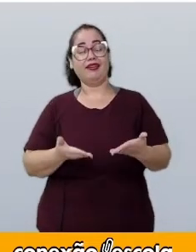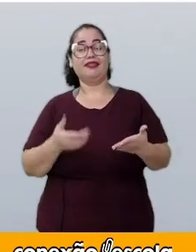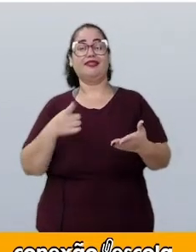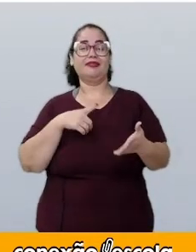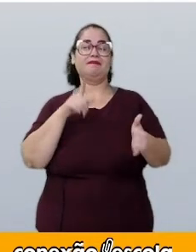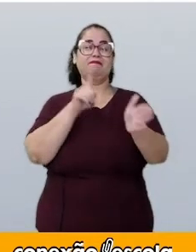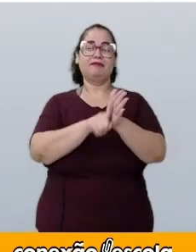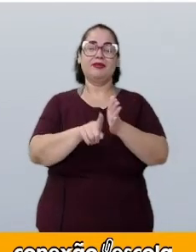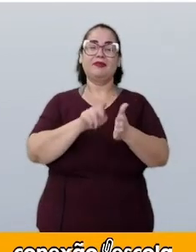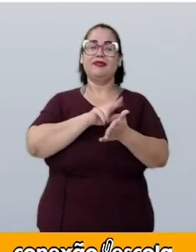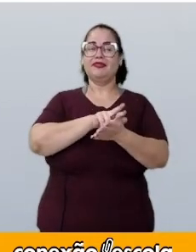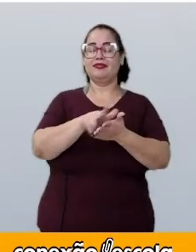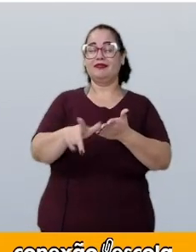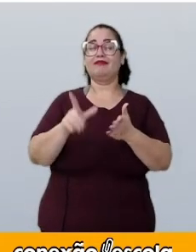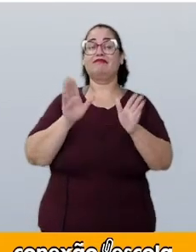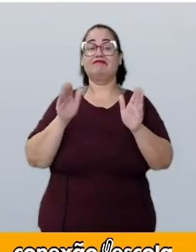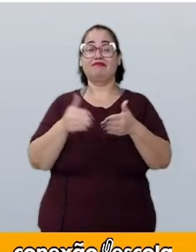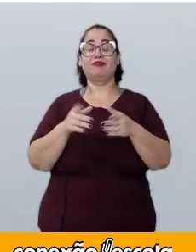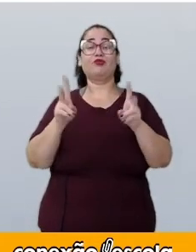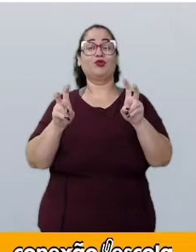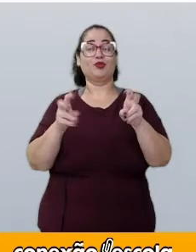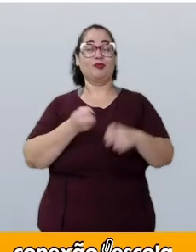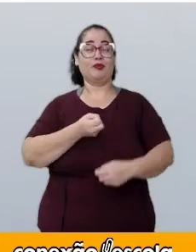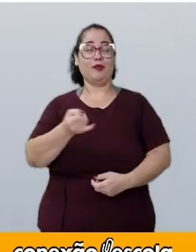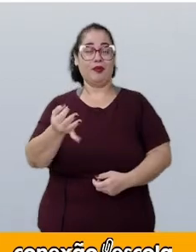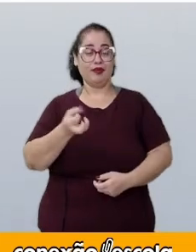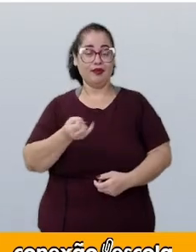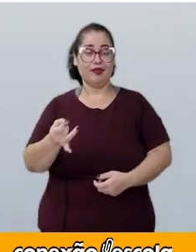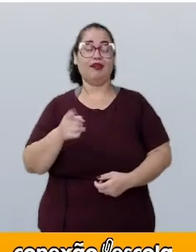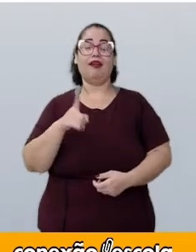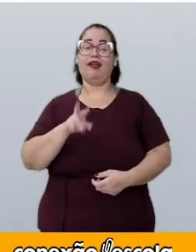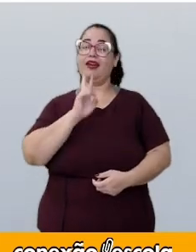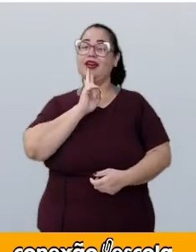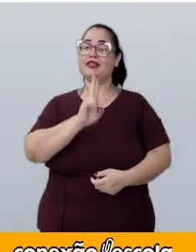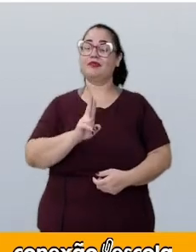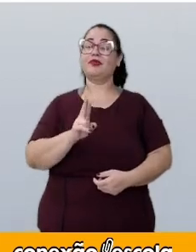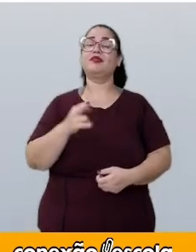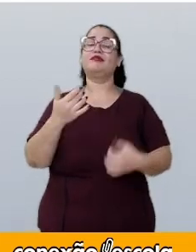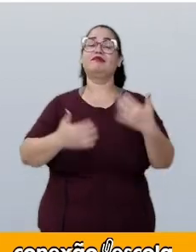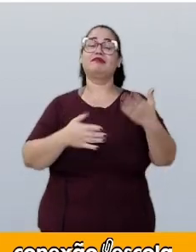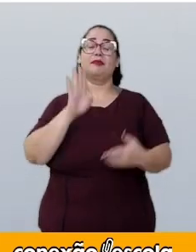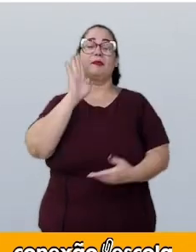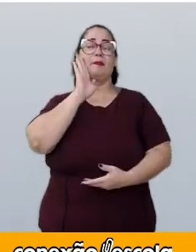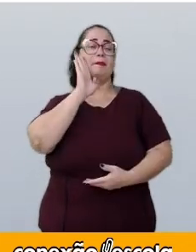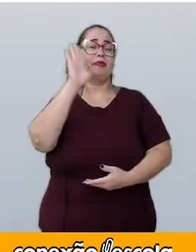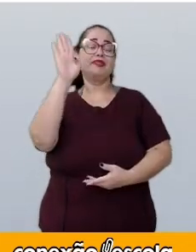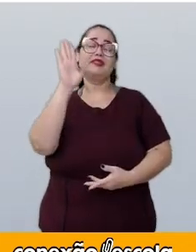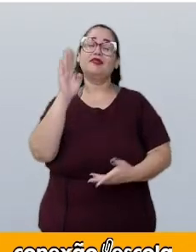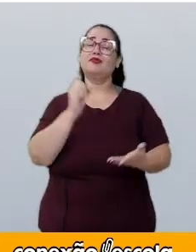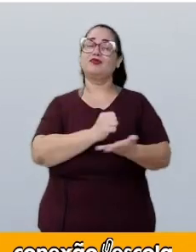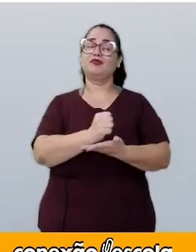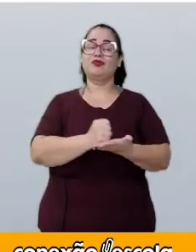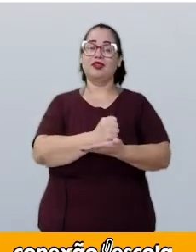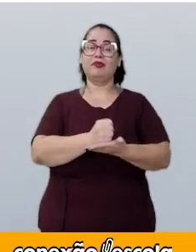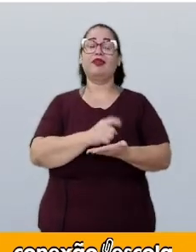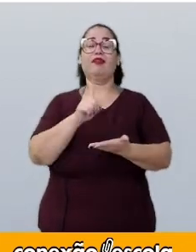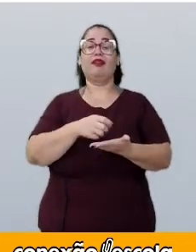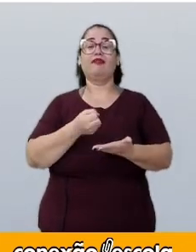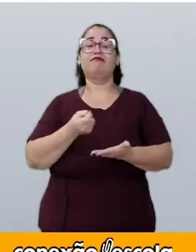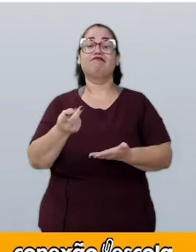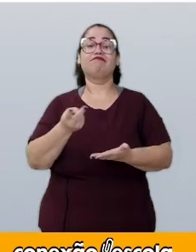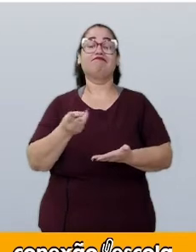outras perguntas envolvendo contagens são respondidas com o princípio fundamental da